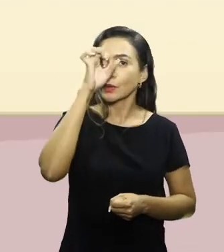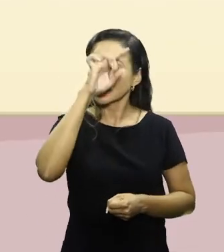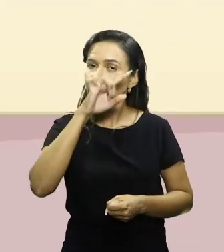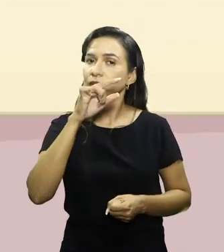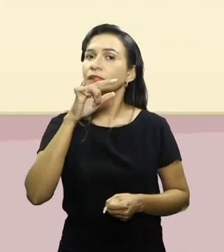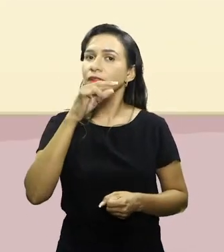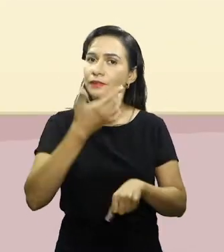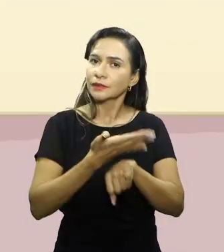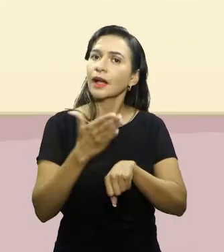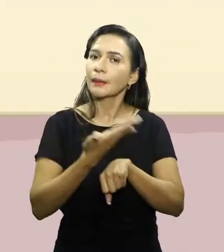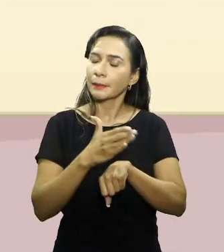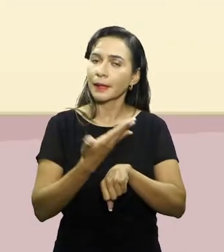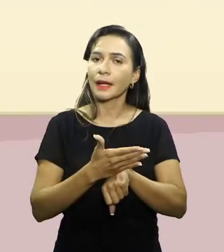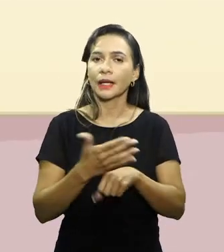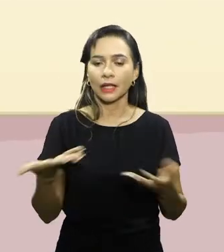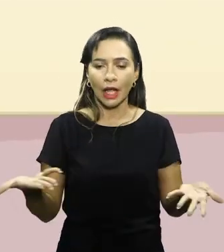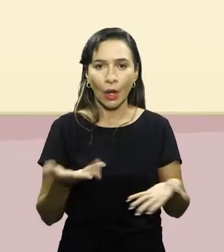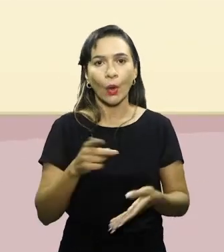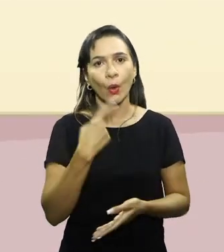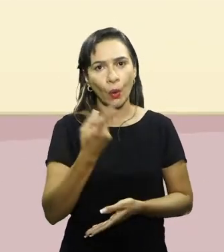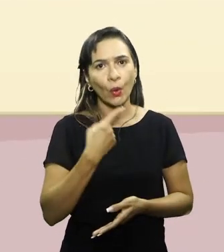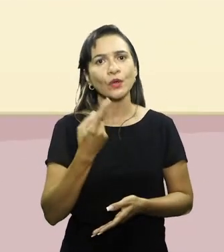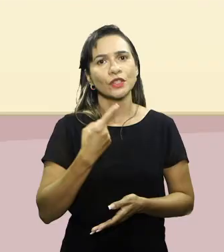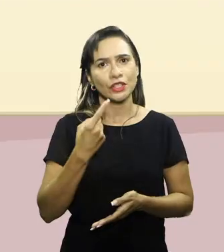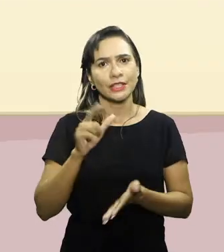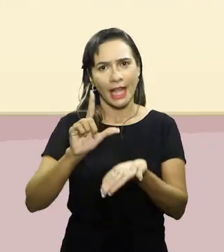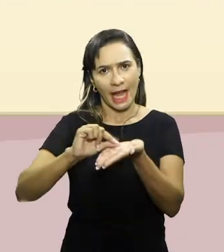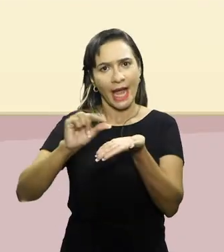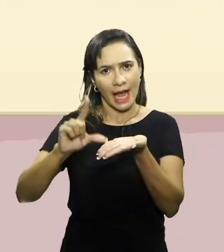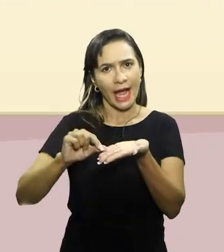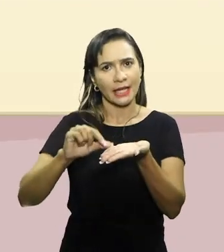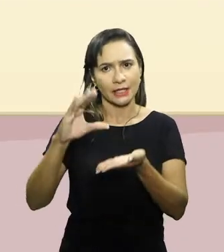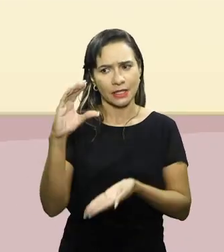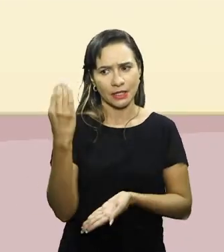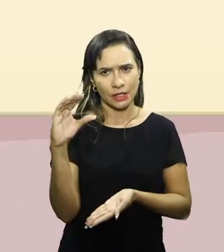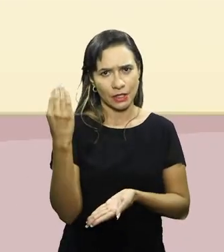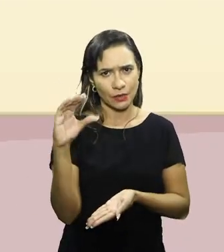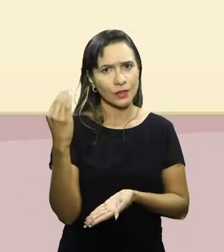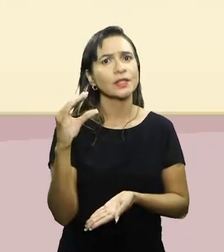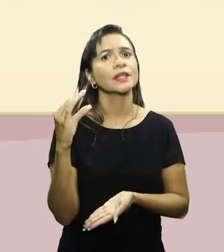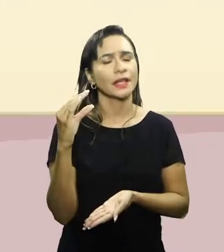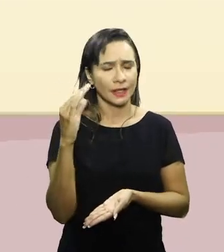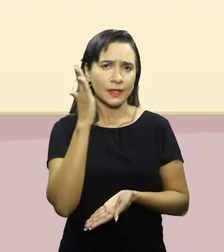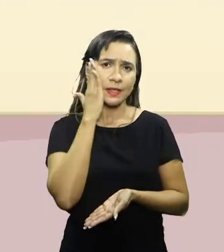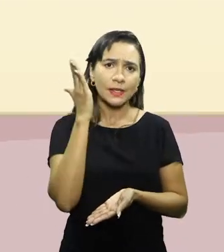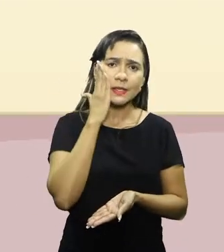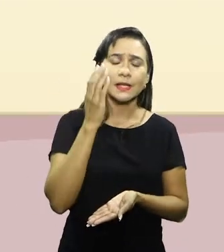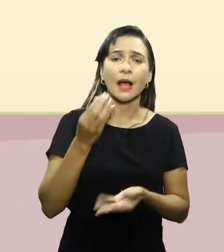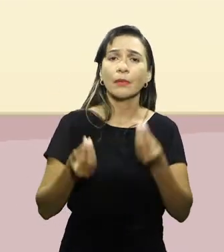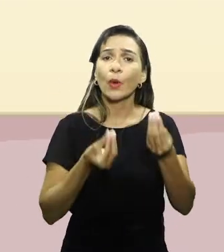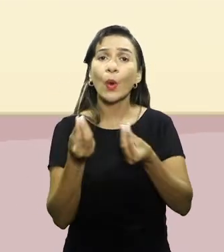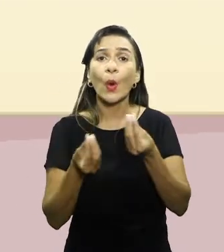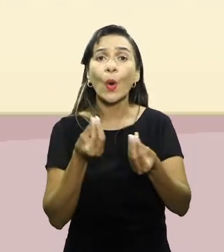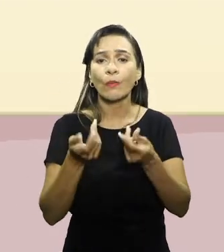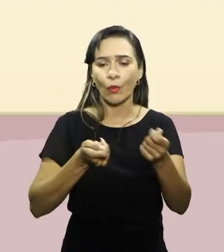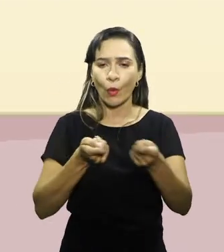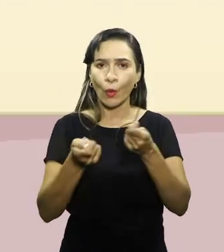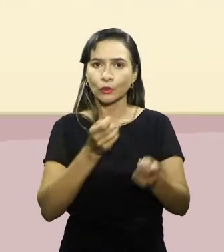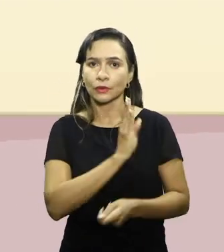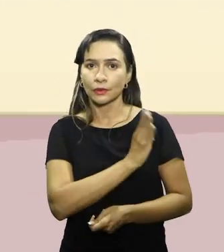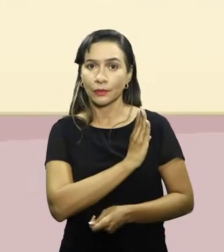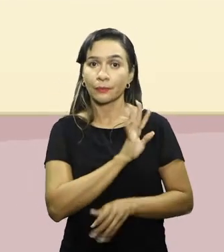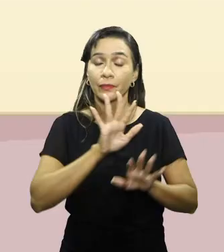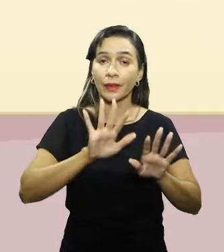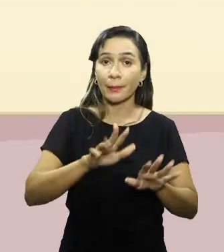Hoje em dia, existem várias publicações científicas quanto ao controle e monitoramento da frequência cardíaca. Porém, pessoal,